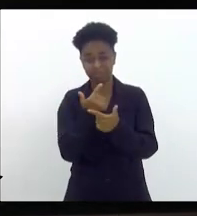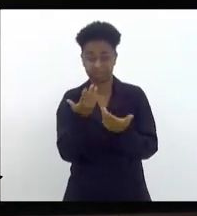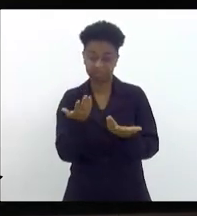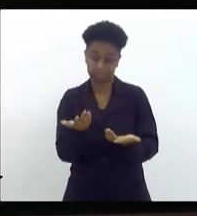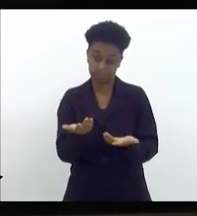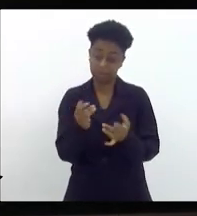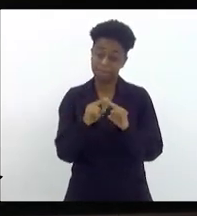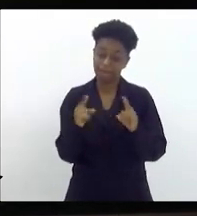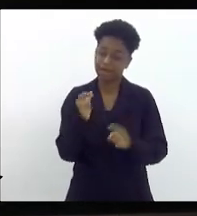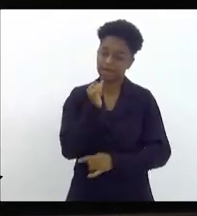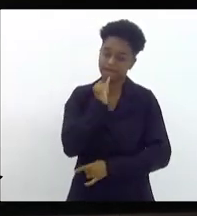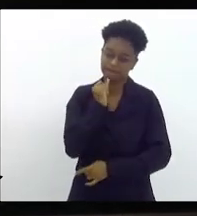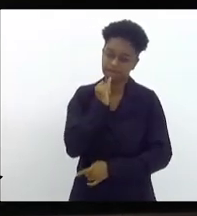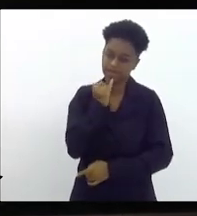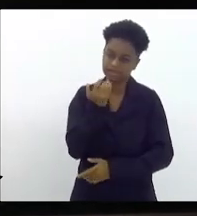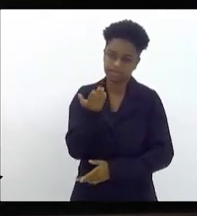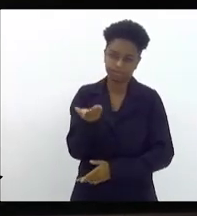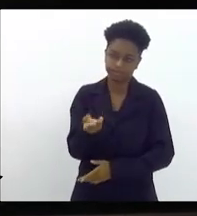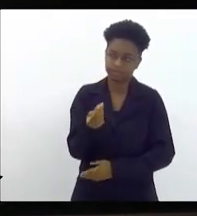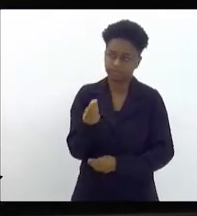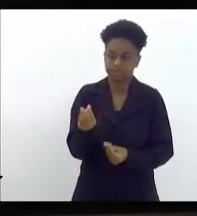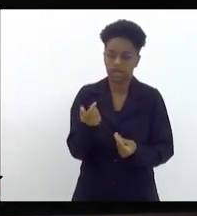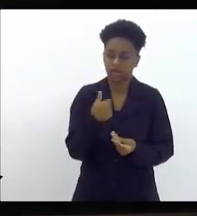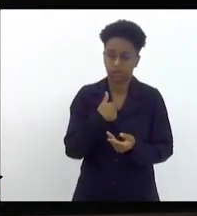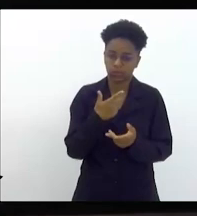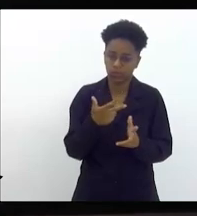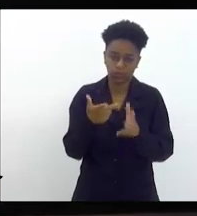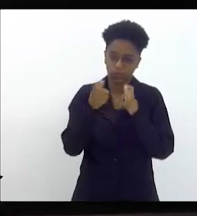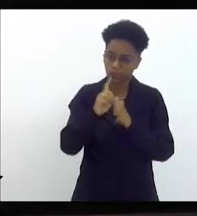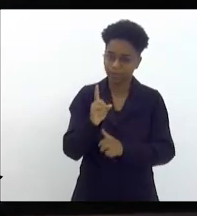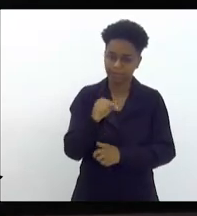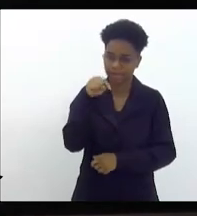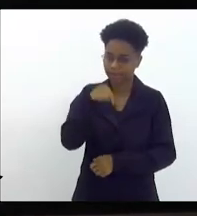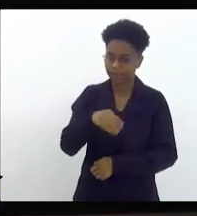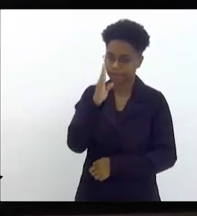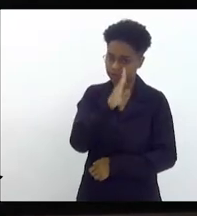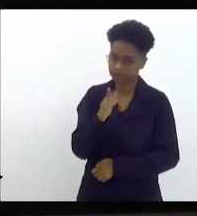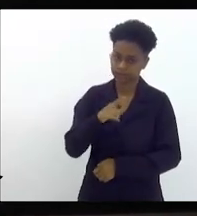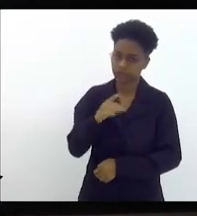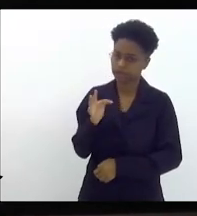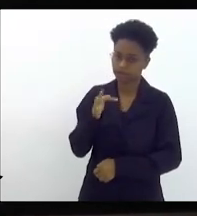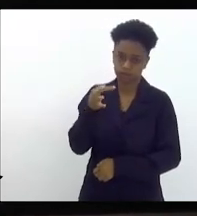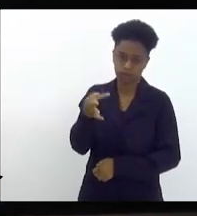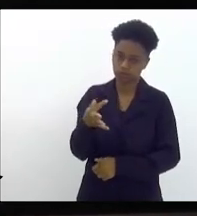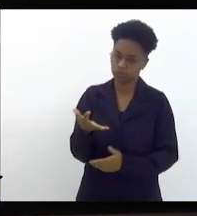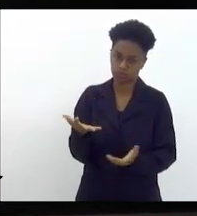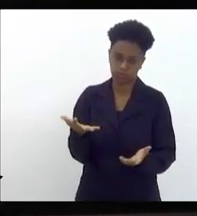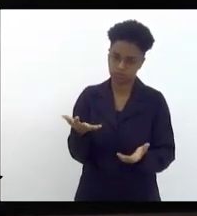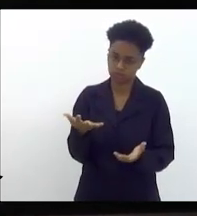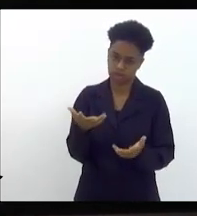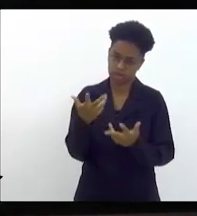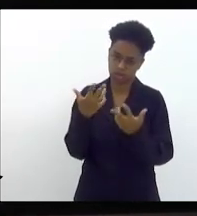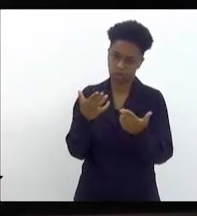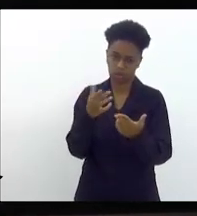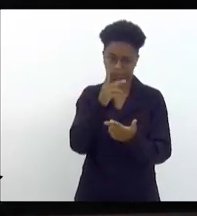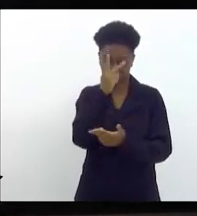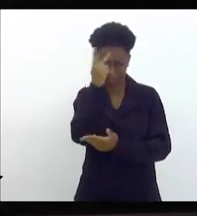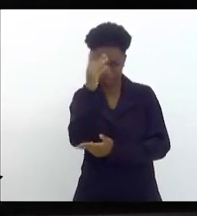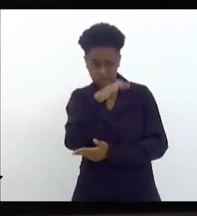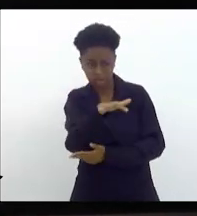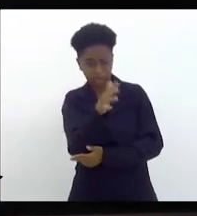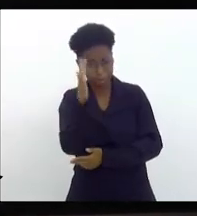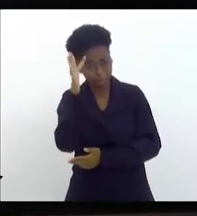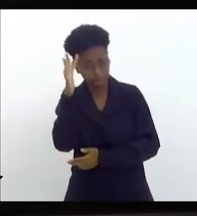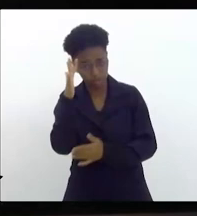Infelizmente, eu não vejo o futuro no Brasil da forma que estão se projetando hoje. Se